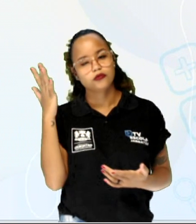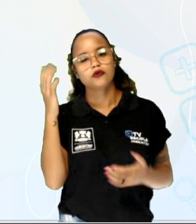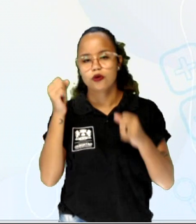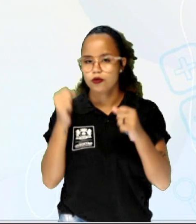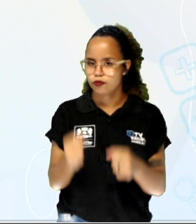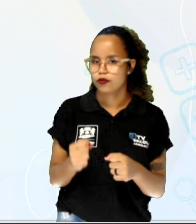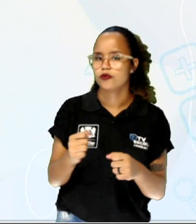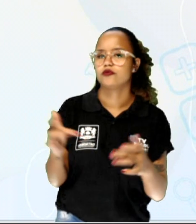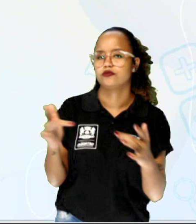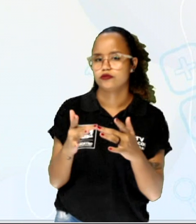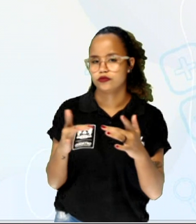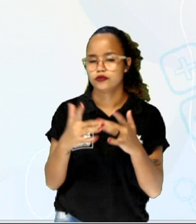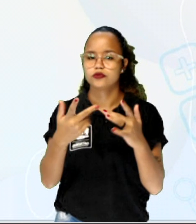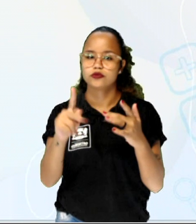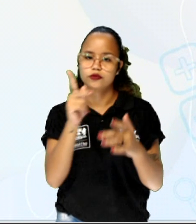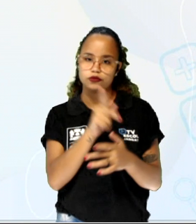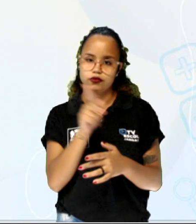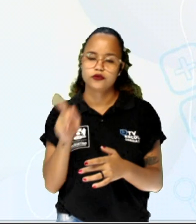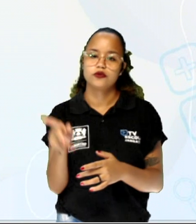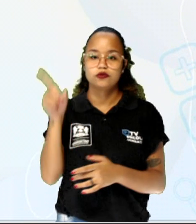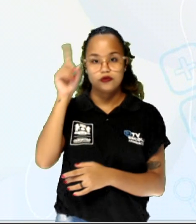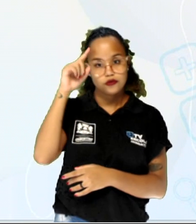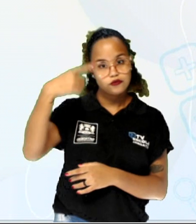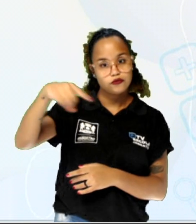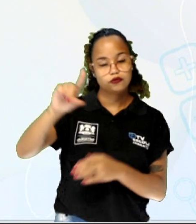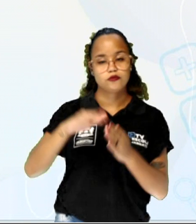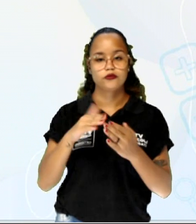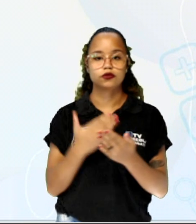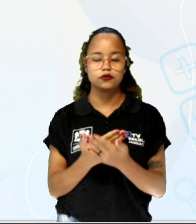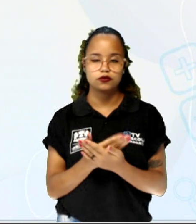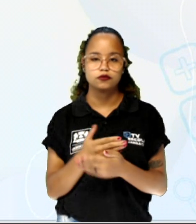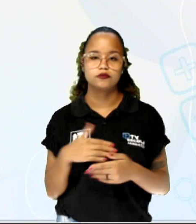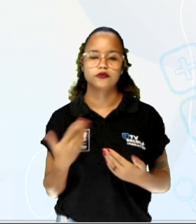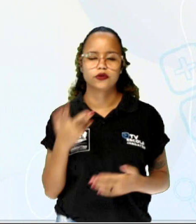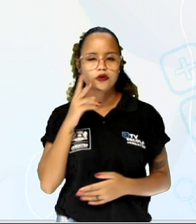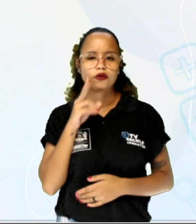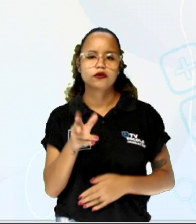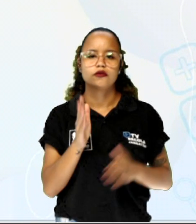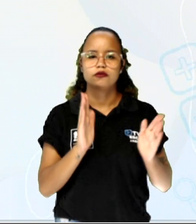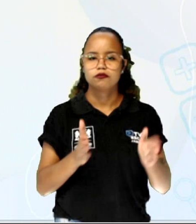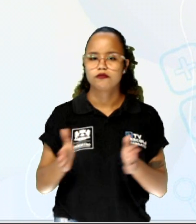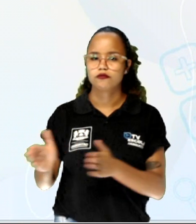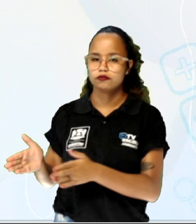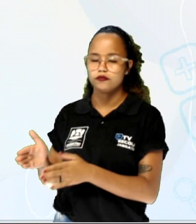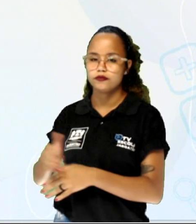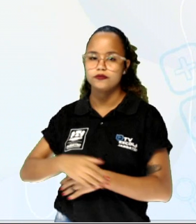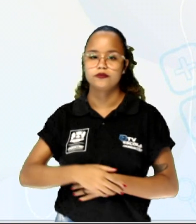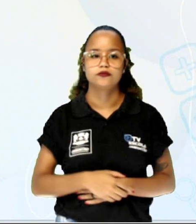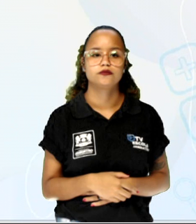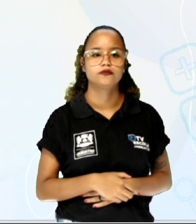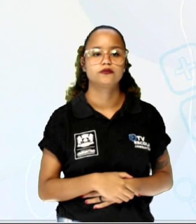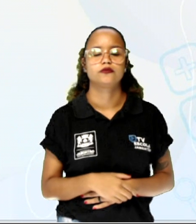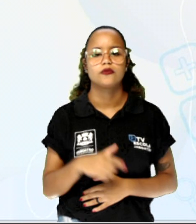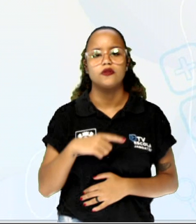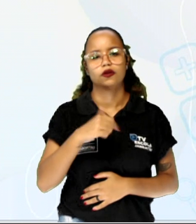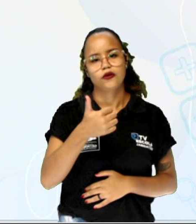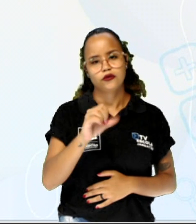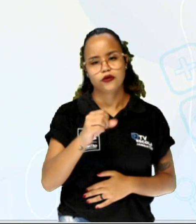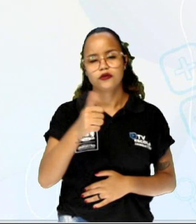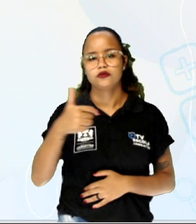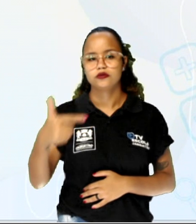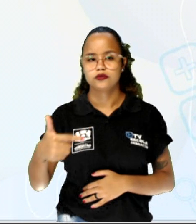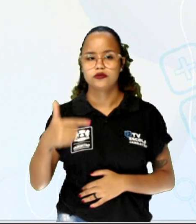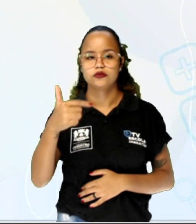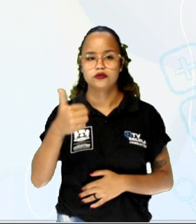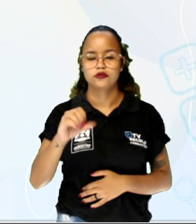pode estar entrando em contato com o seu professor no dia que você for para a escola. Então considere a sequência numérica abaixo. Então tem aí, 10, 12,